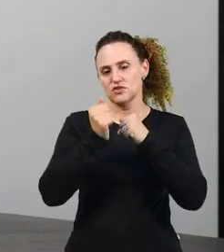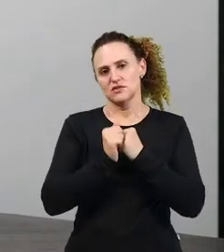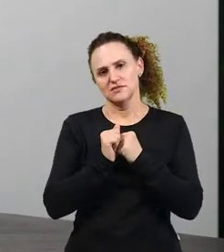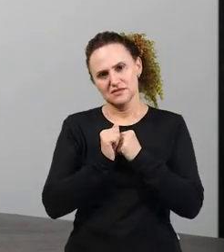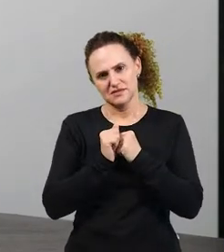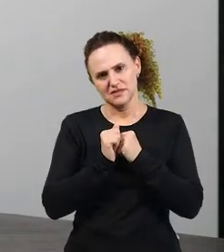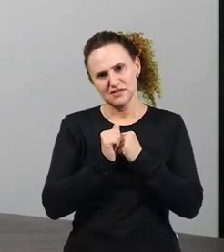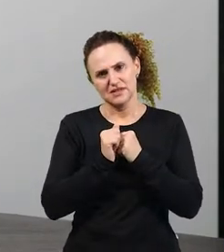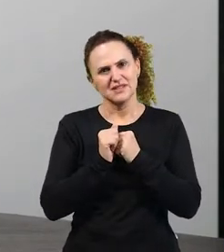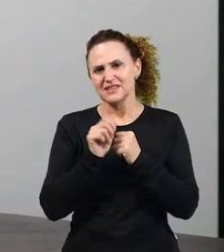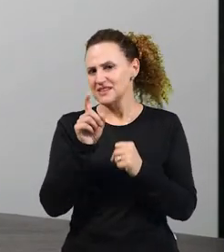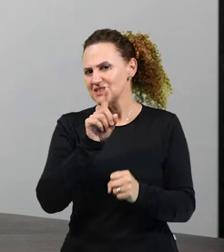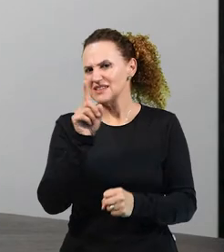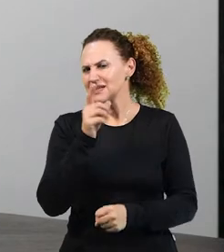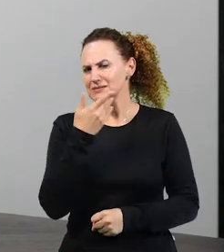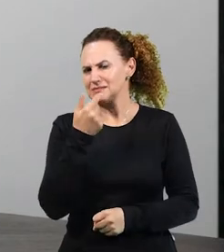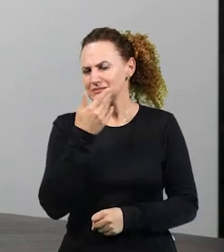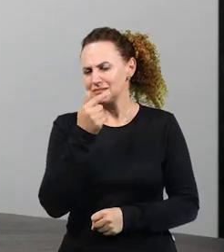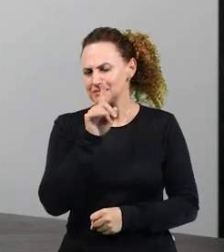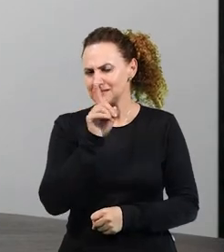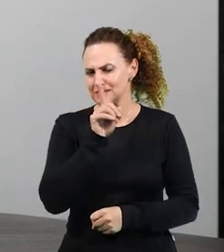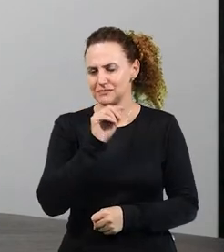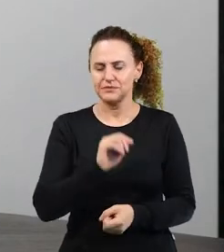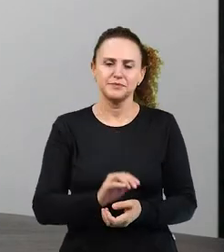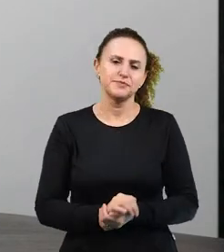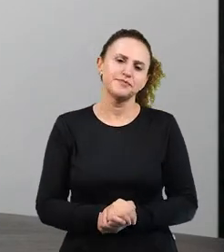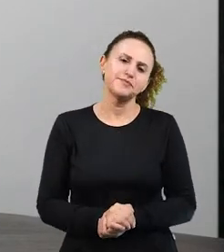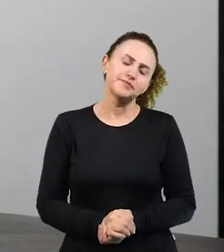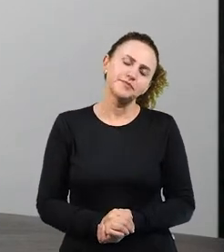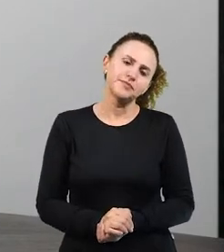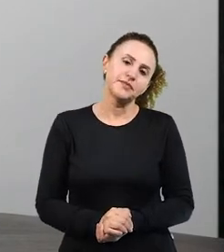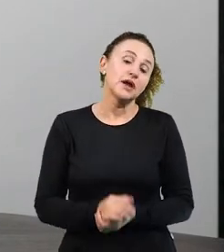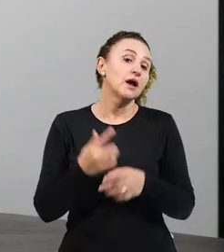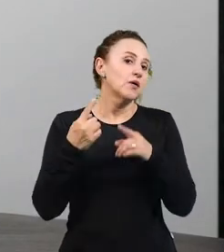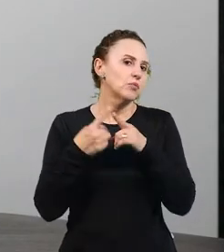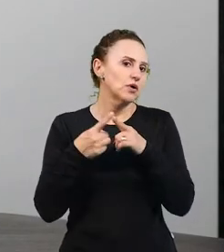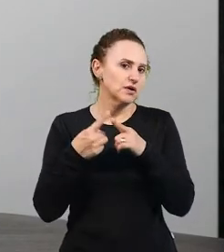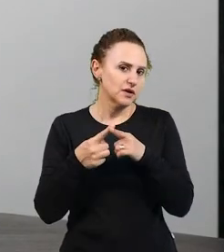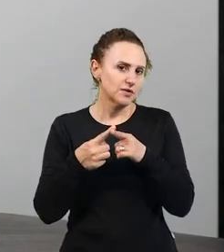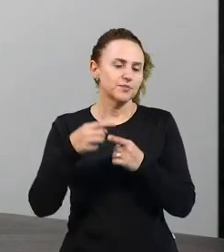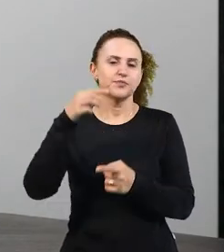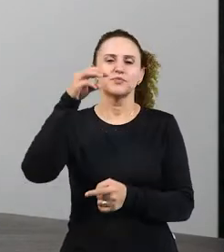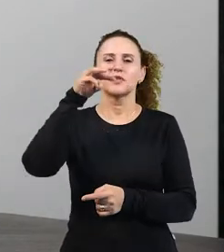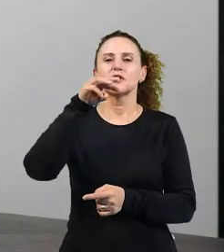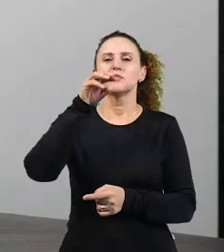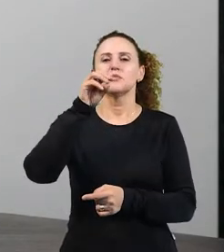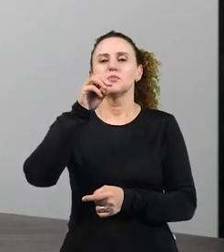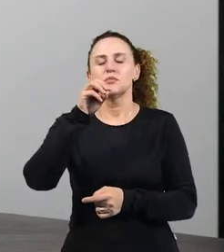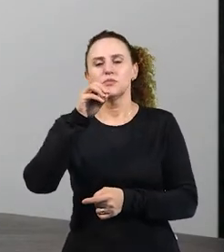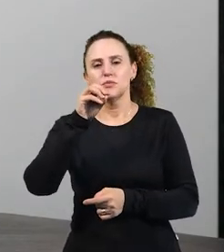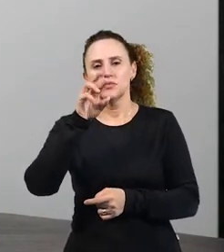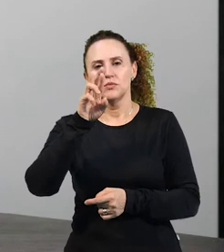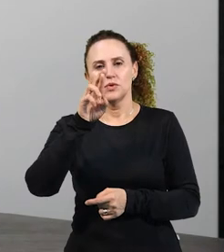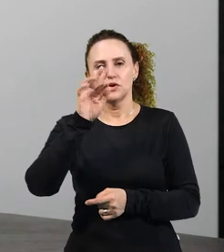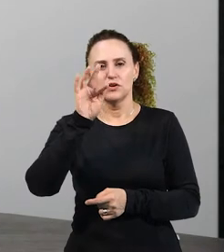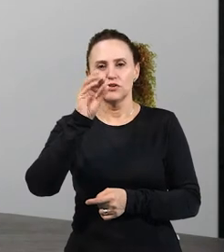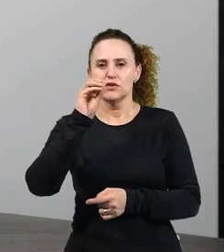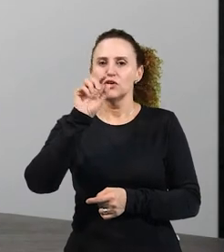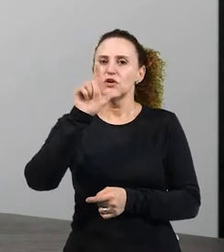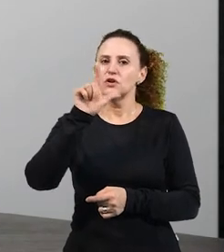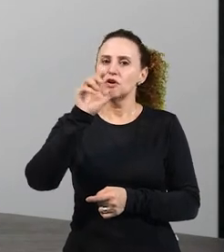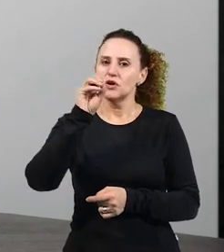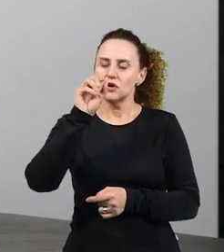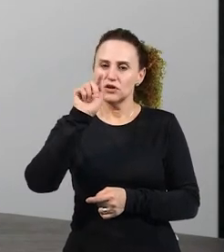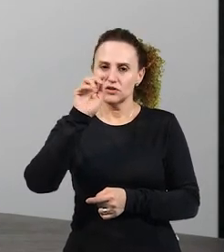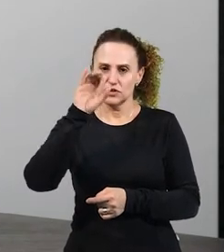E nem sempre é fácil. Por quê? Morfologicamente, eu apresento para vocês e